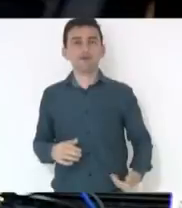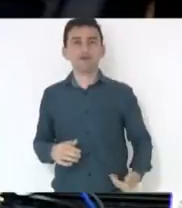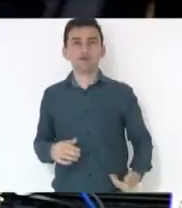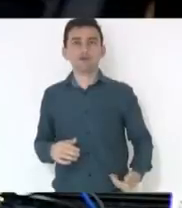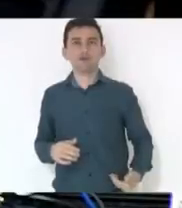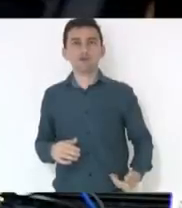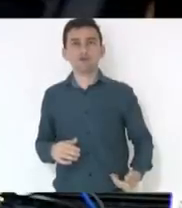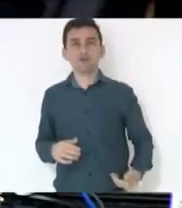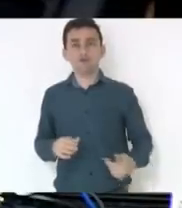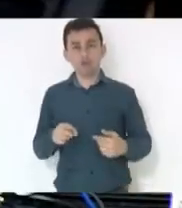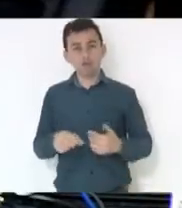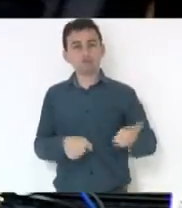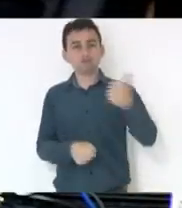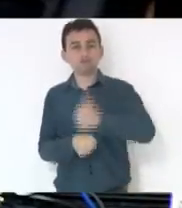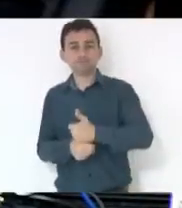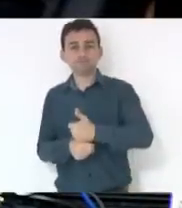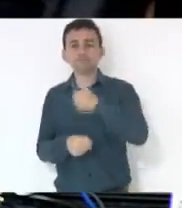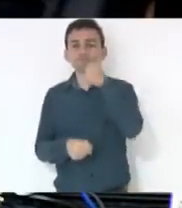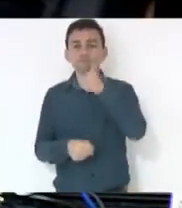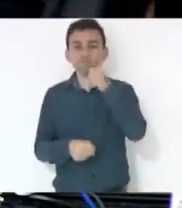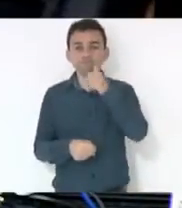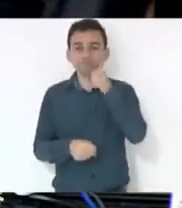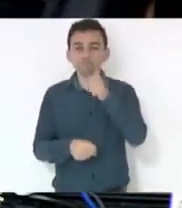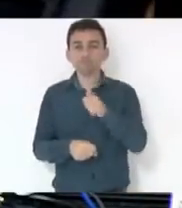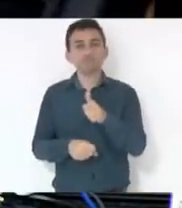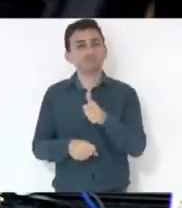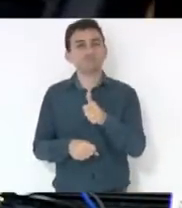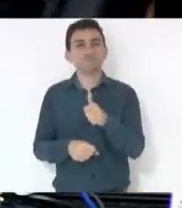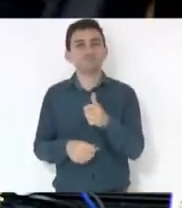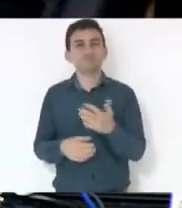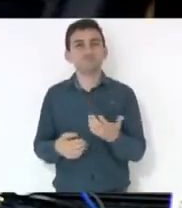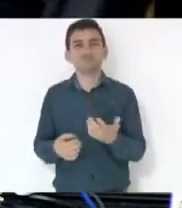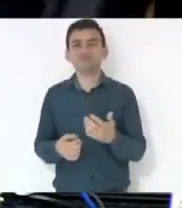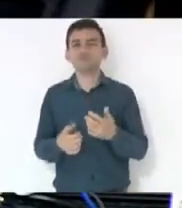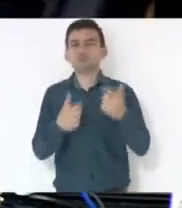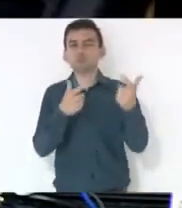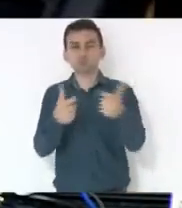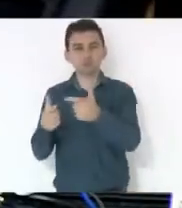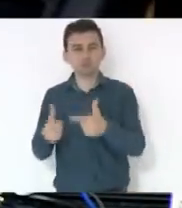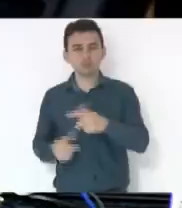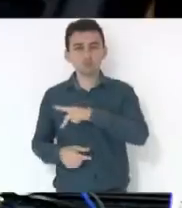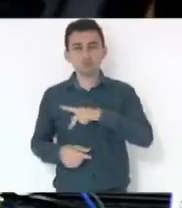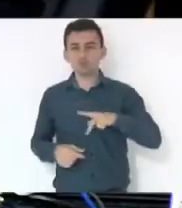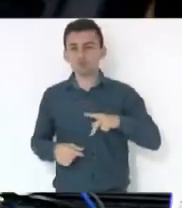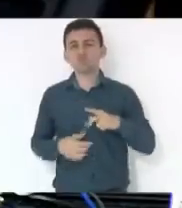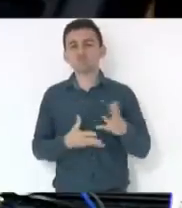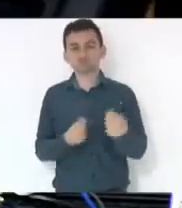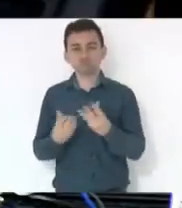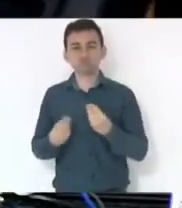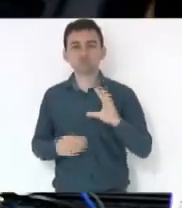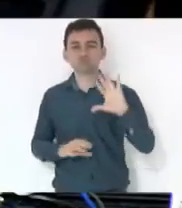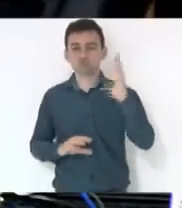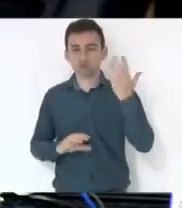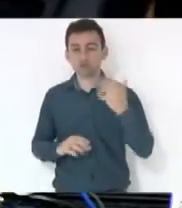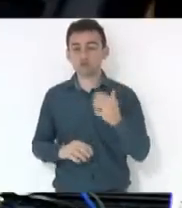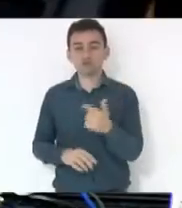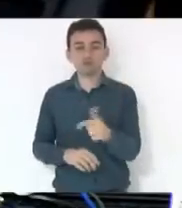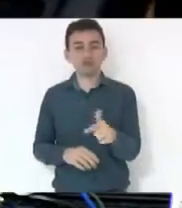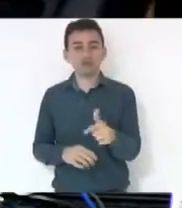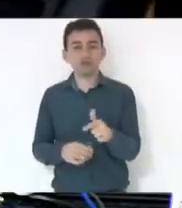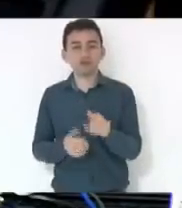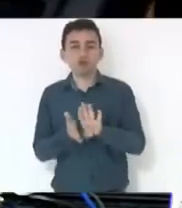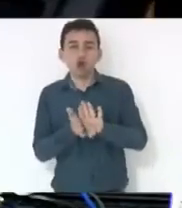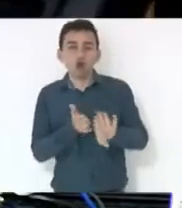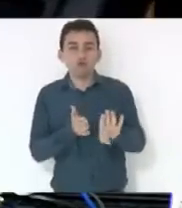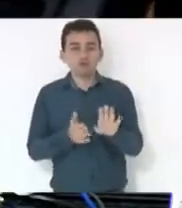recepcionista. Isso tem acontecido em vários órgãos públicos e não há efetivamente a reserva ao